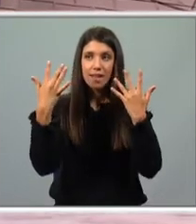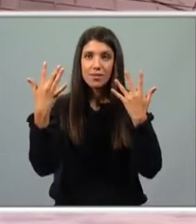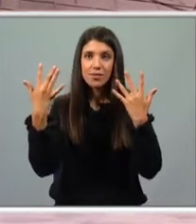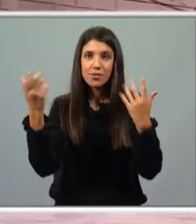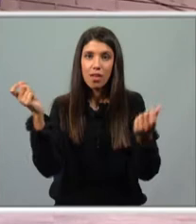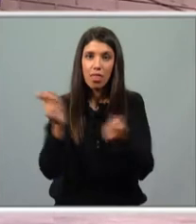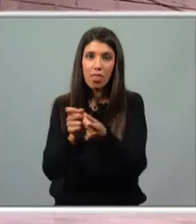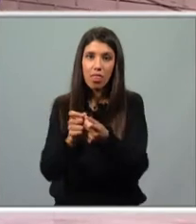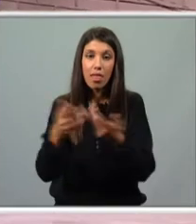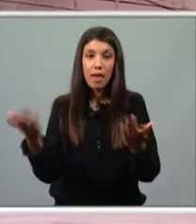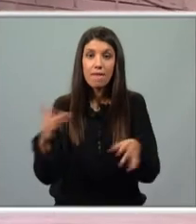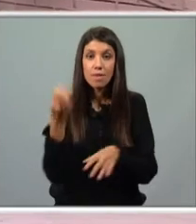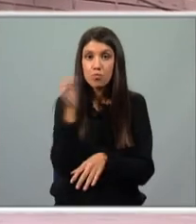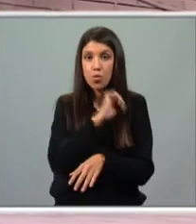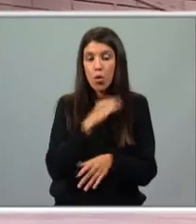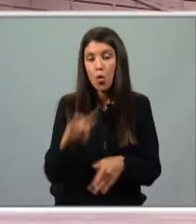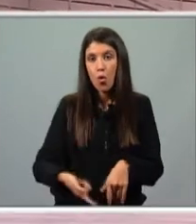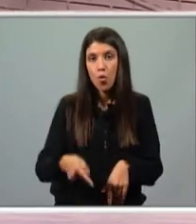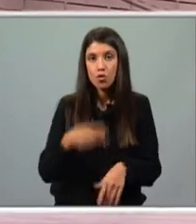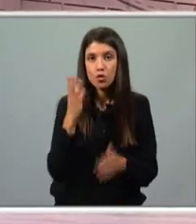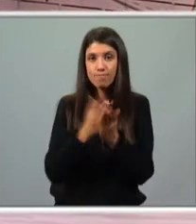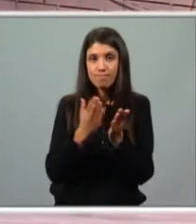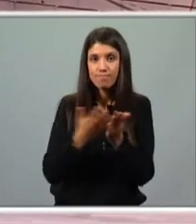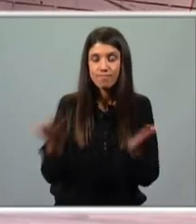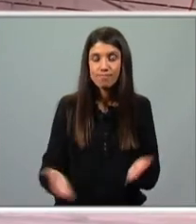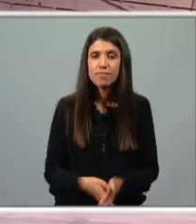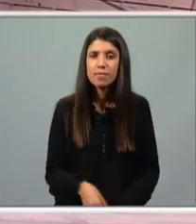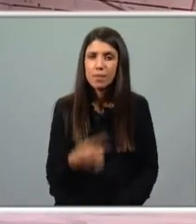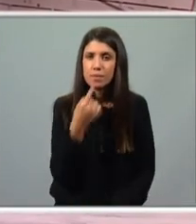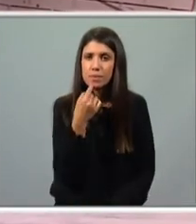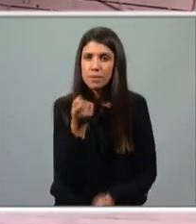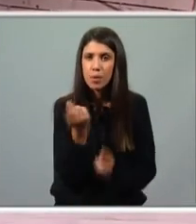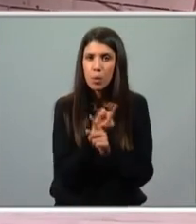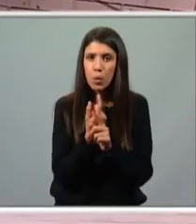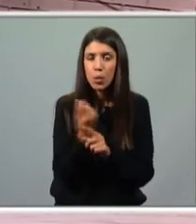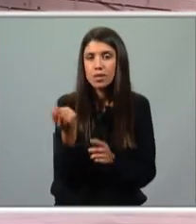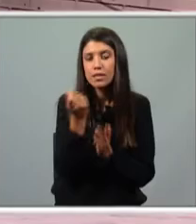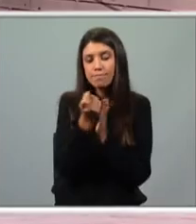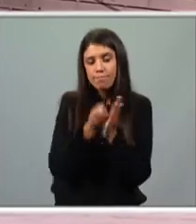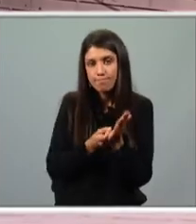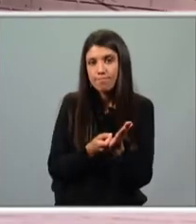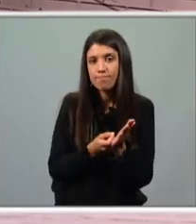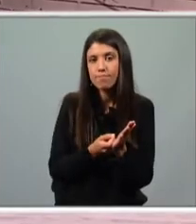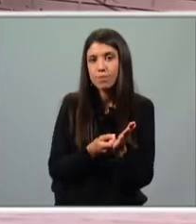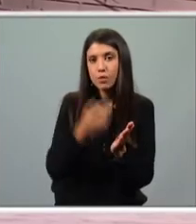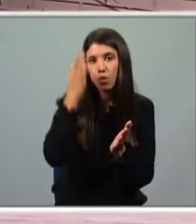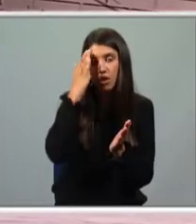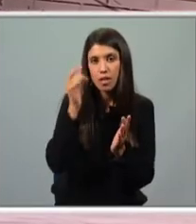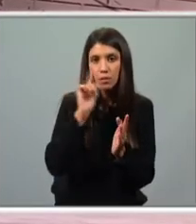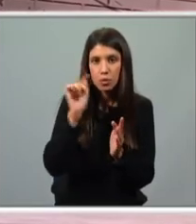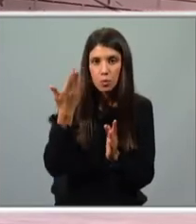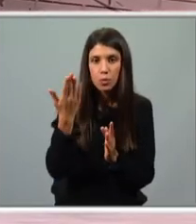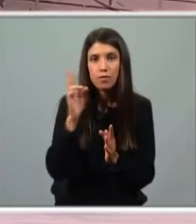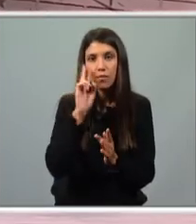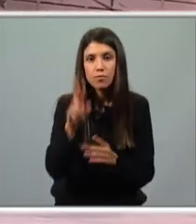obra que te trazemos hoje. Então, conseguiste tirar as notas que te pedi, aquelas que achaste que eram relevantes? Vamos